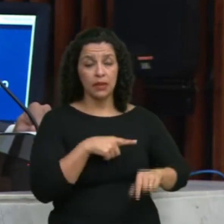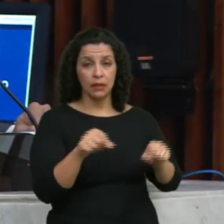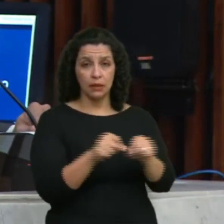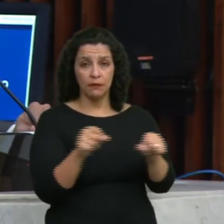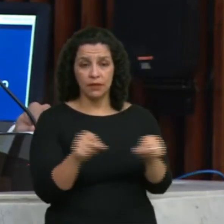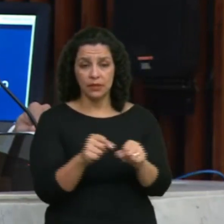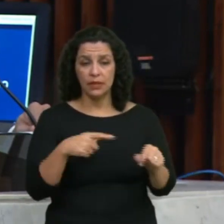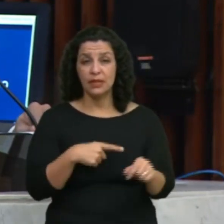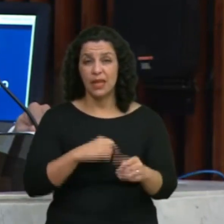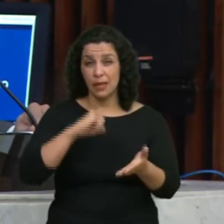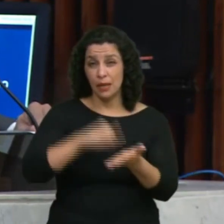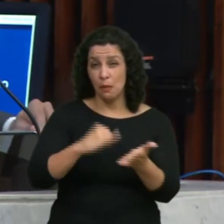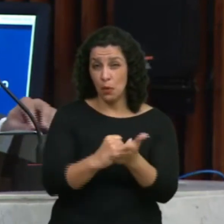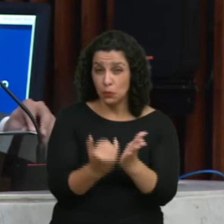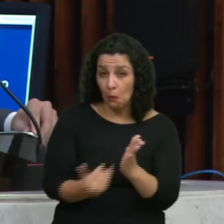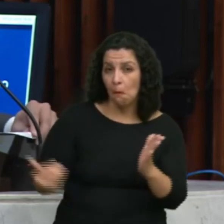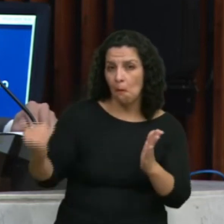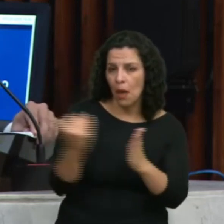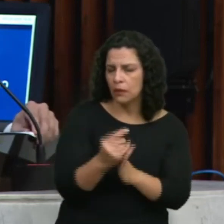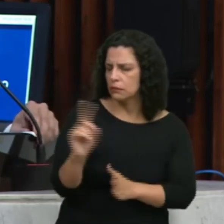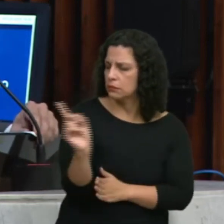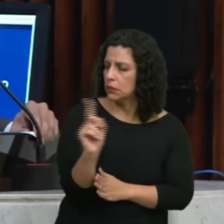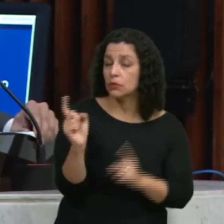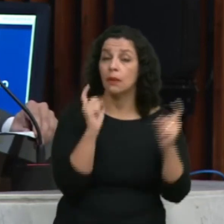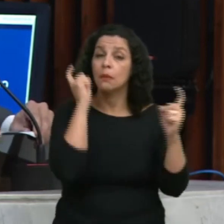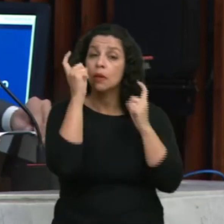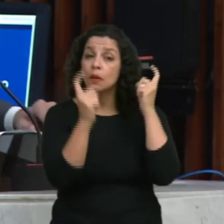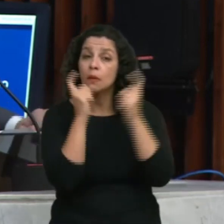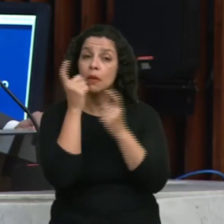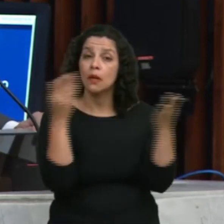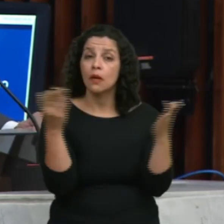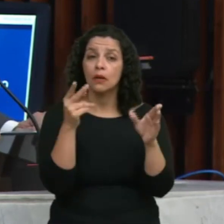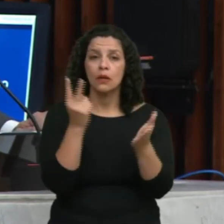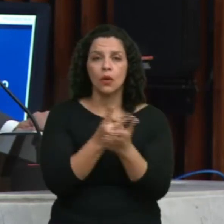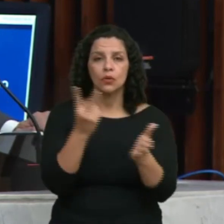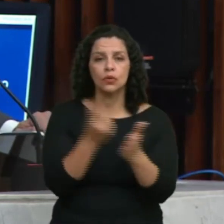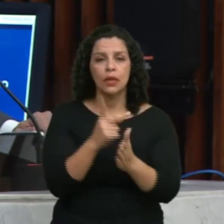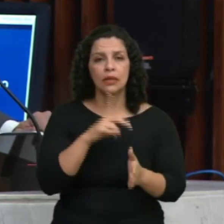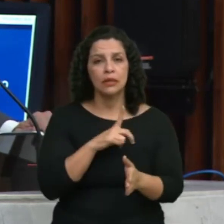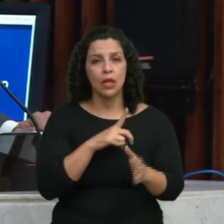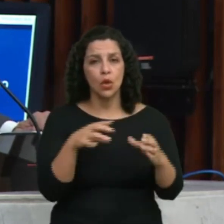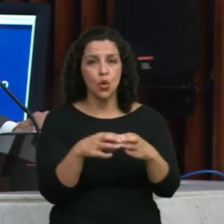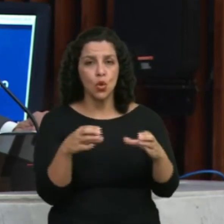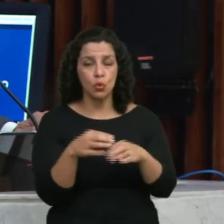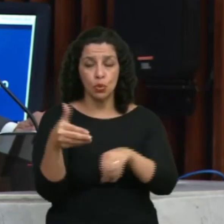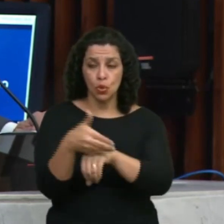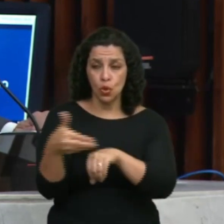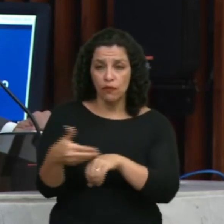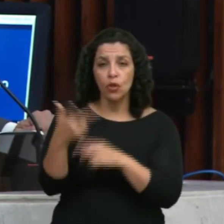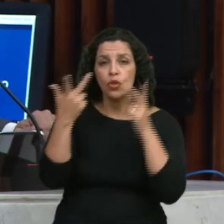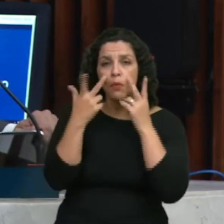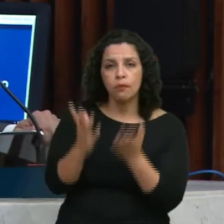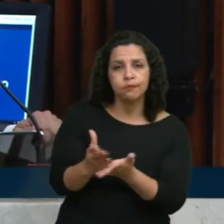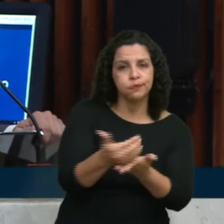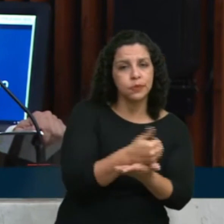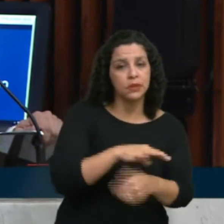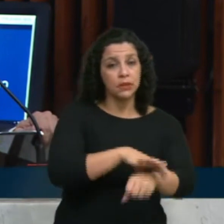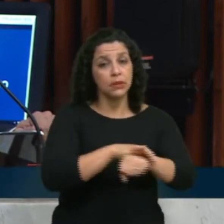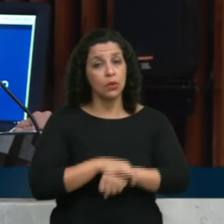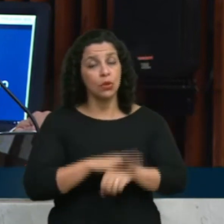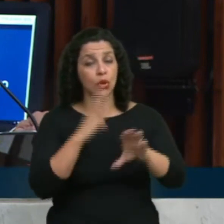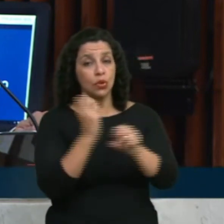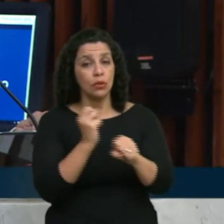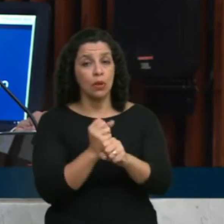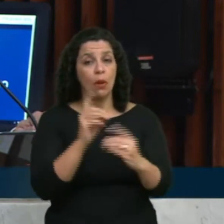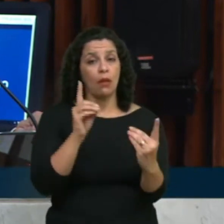a carga tributária. Está preocupada em manter a receita dos entes públicos, a fim de assegurar a prestação